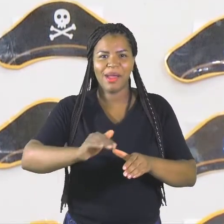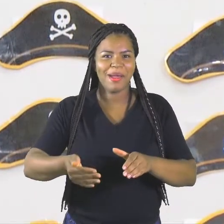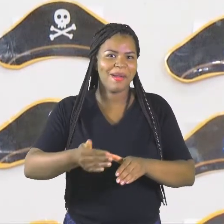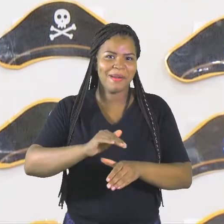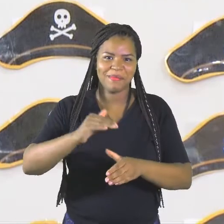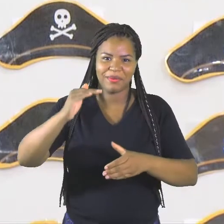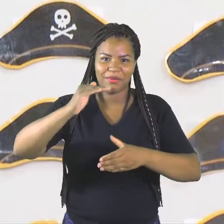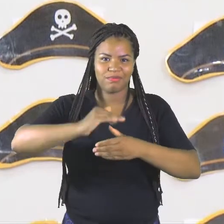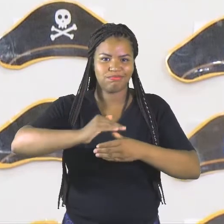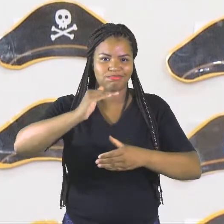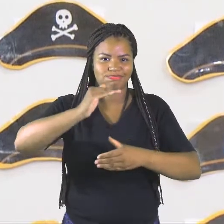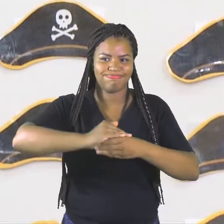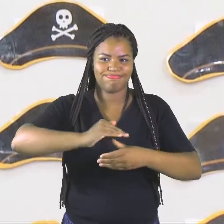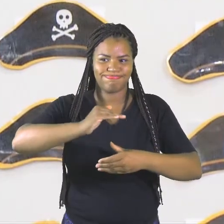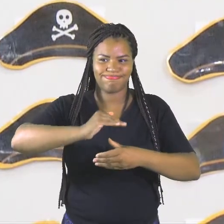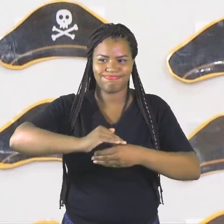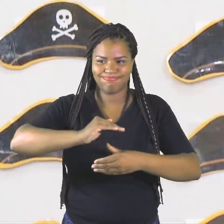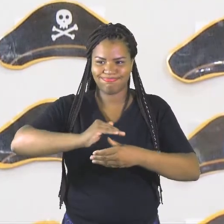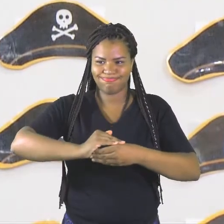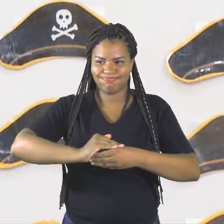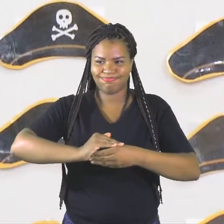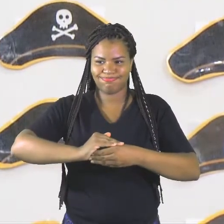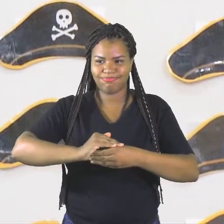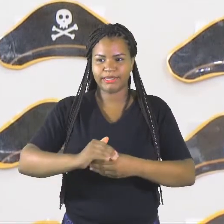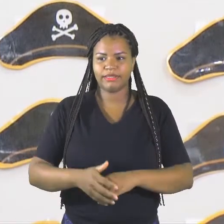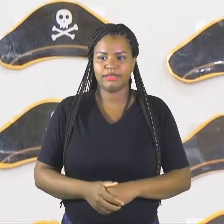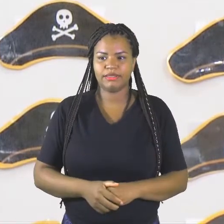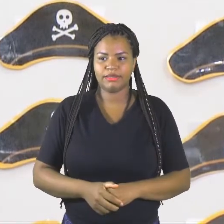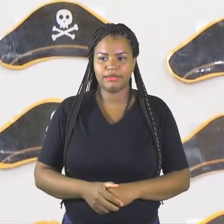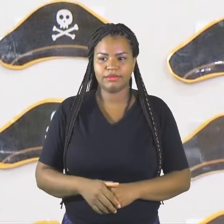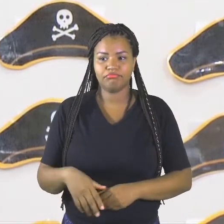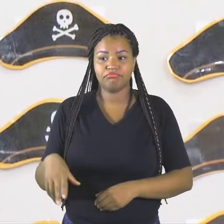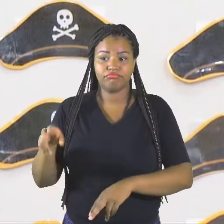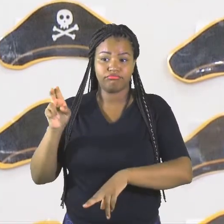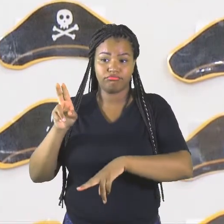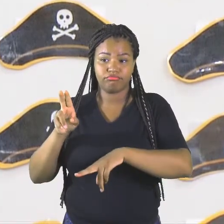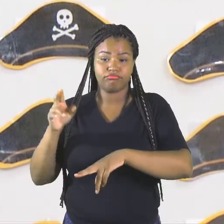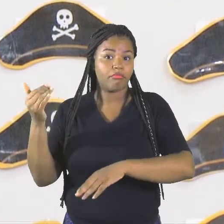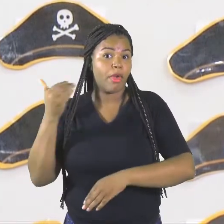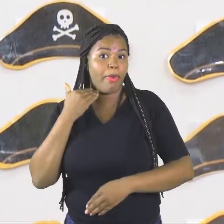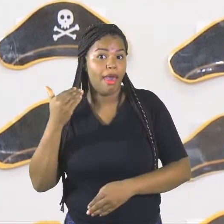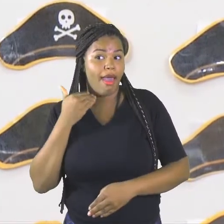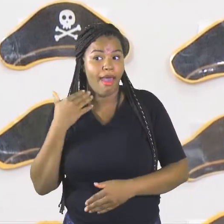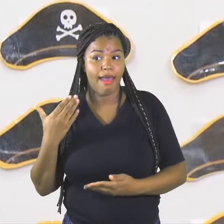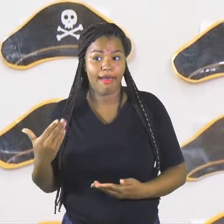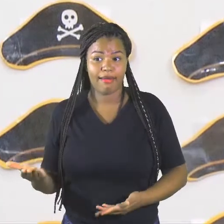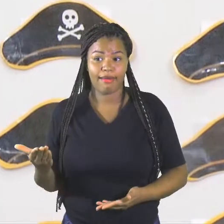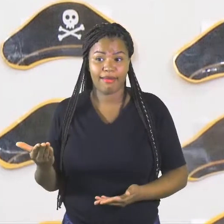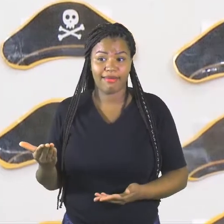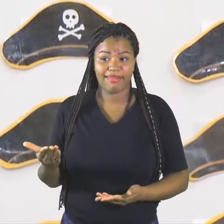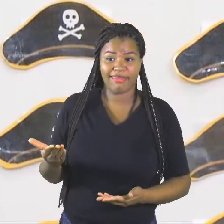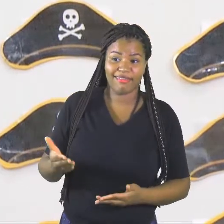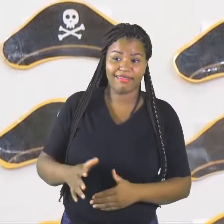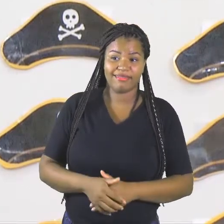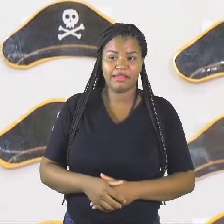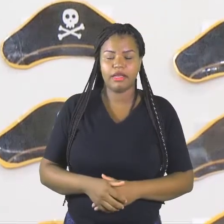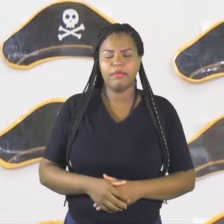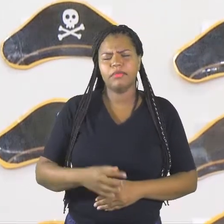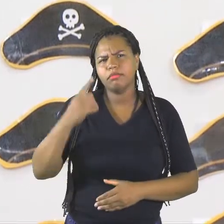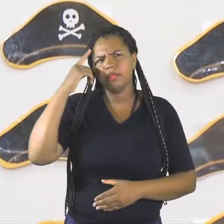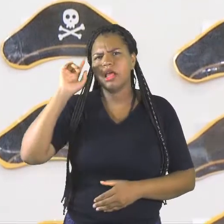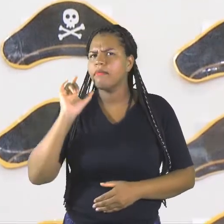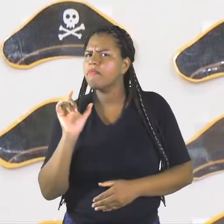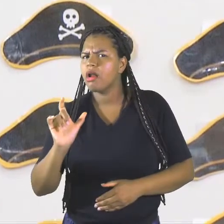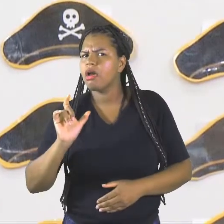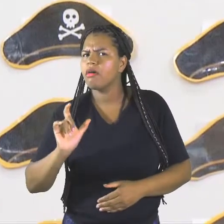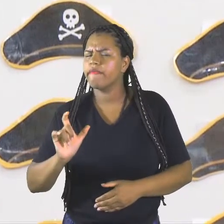ó. A tampa. E um banco. E pra nós pensarmos nessa palavra, gente,